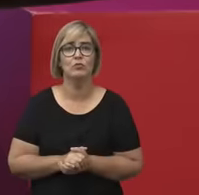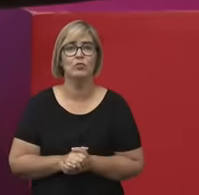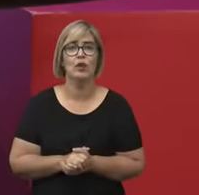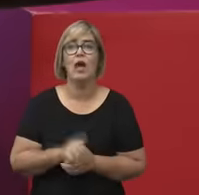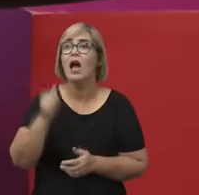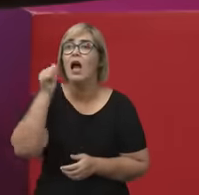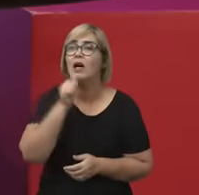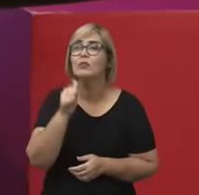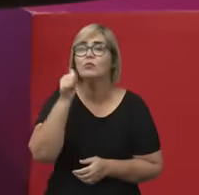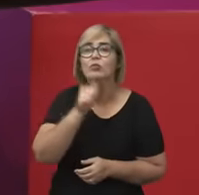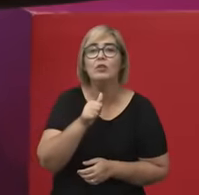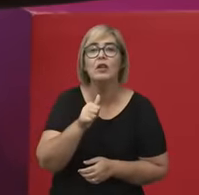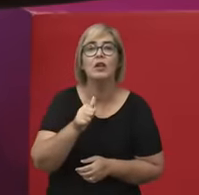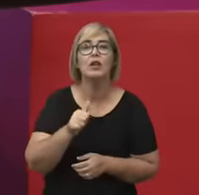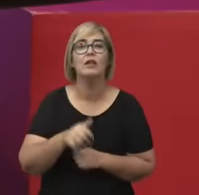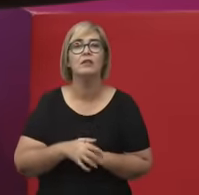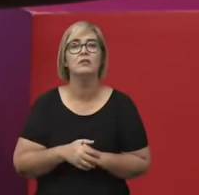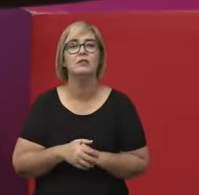mulheres